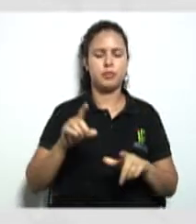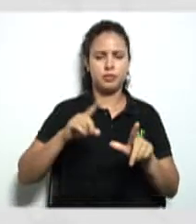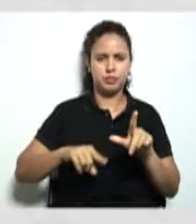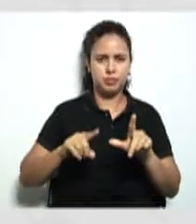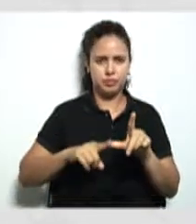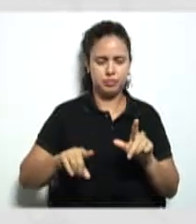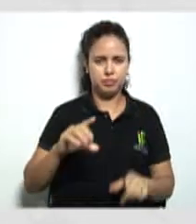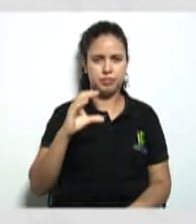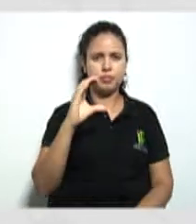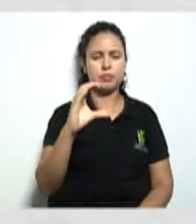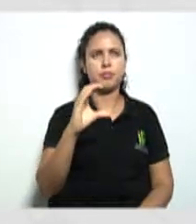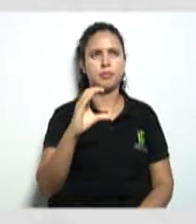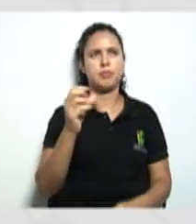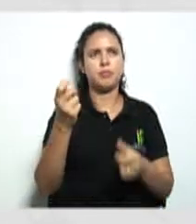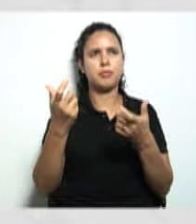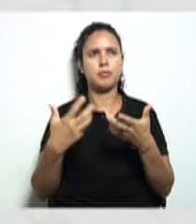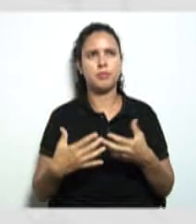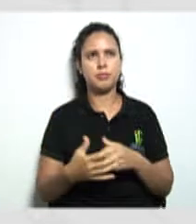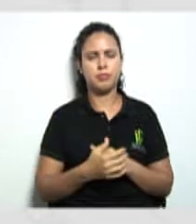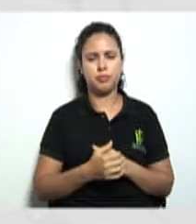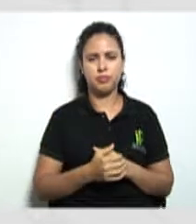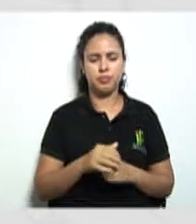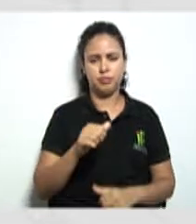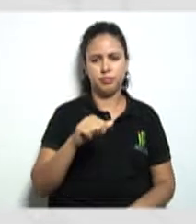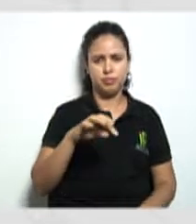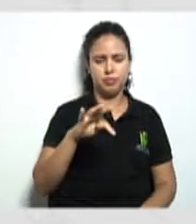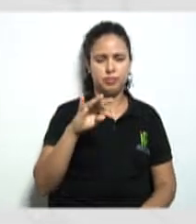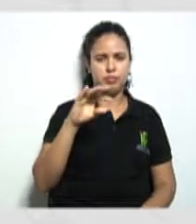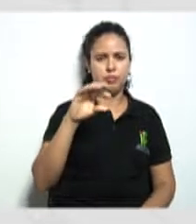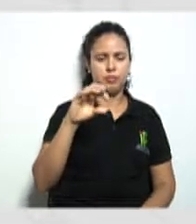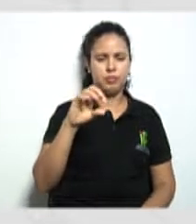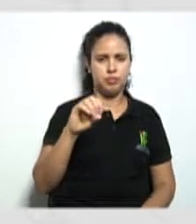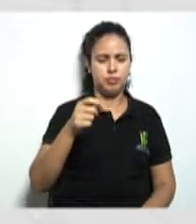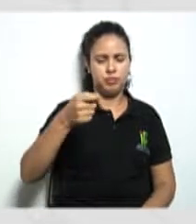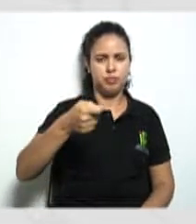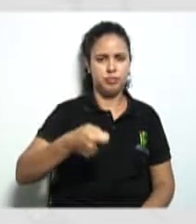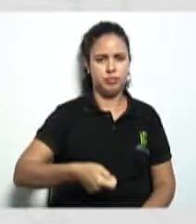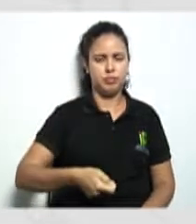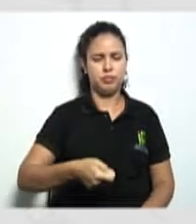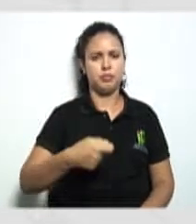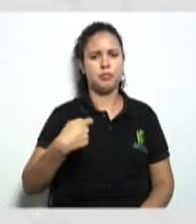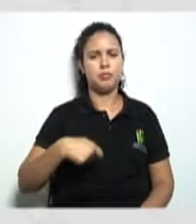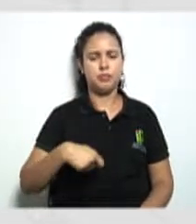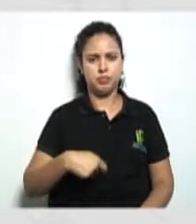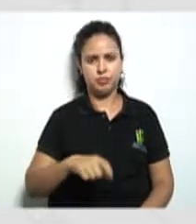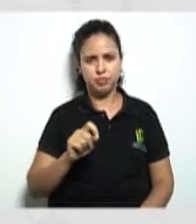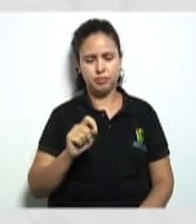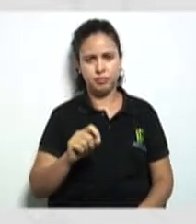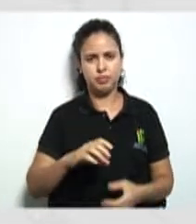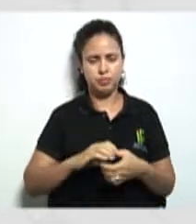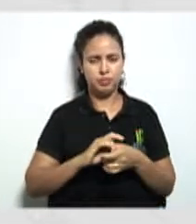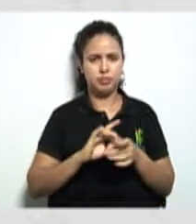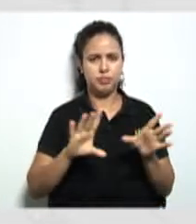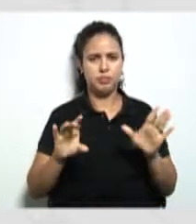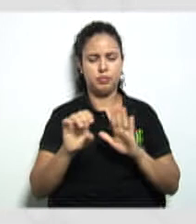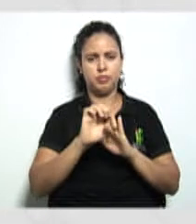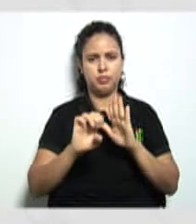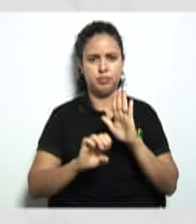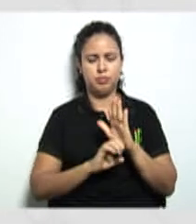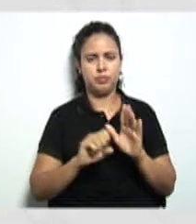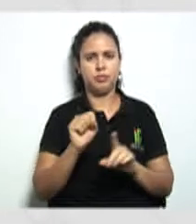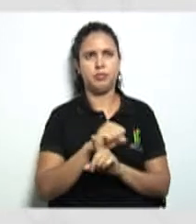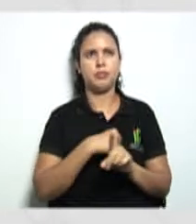vai falar o seguinte o ato constitutivo sobre pena de nulidade deverá declarar a aprovação do estatuto da sociedade